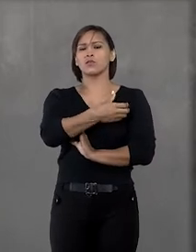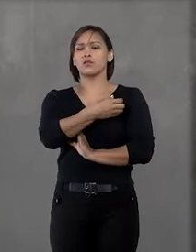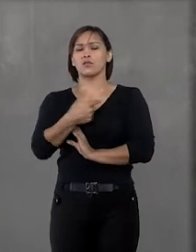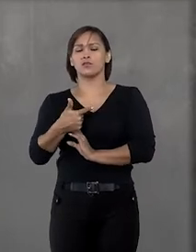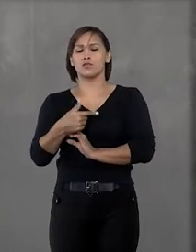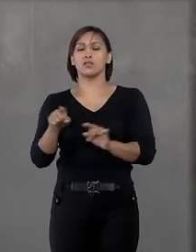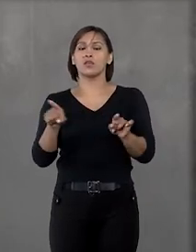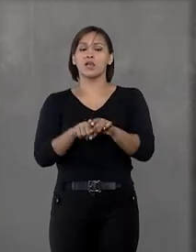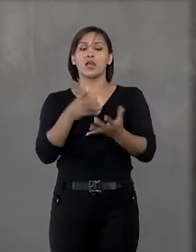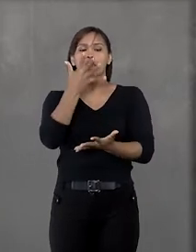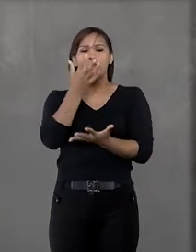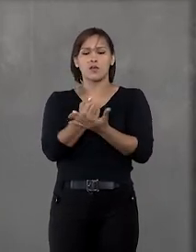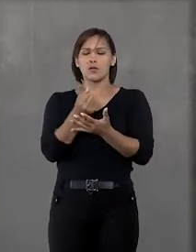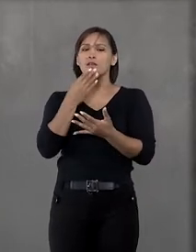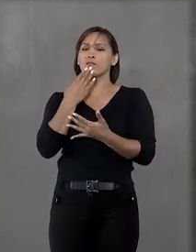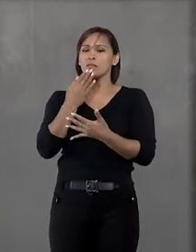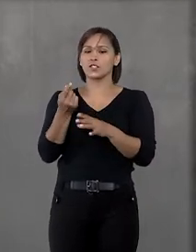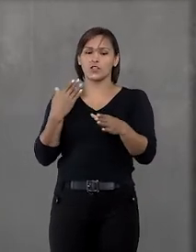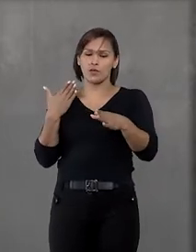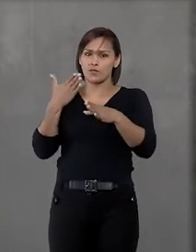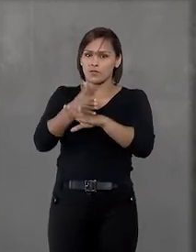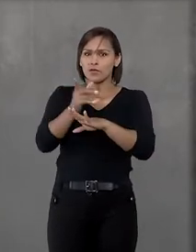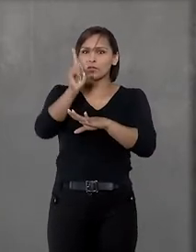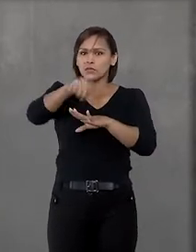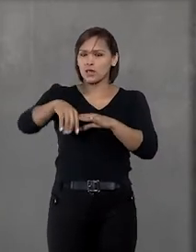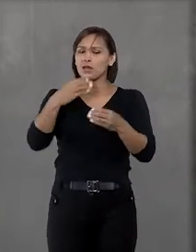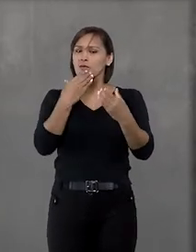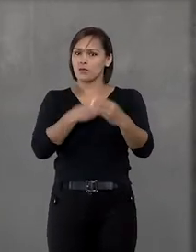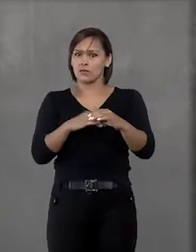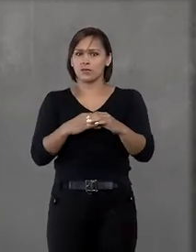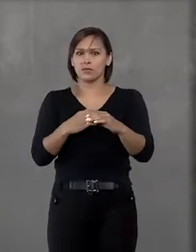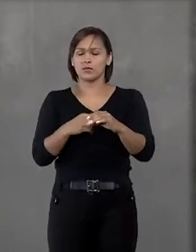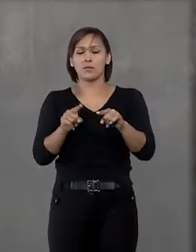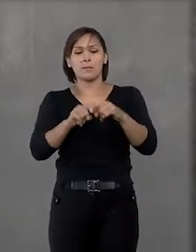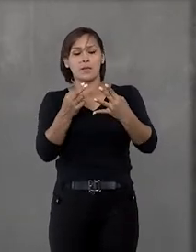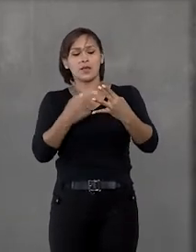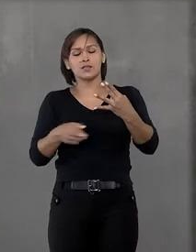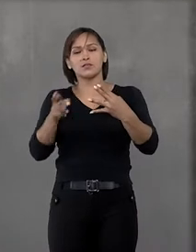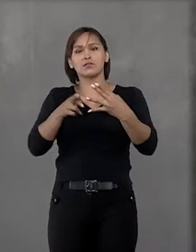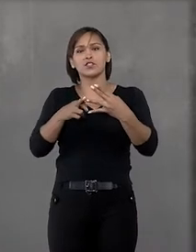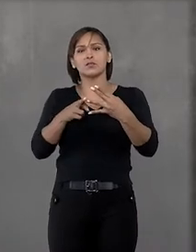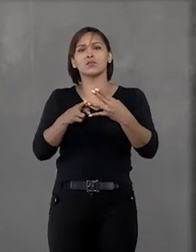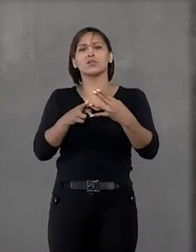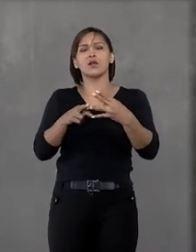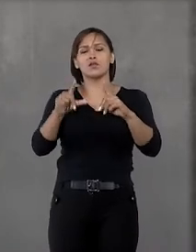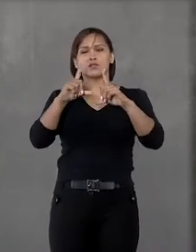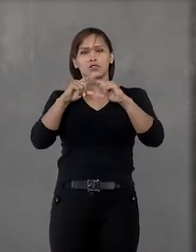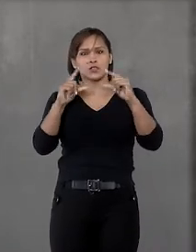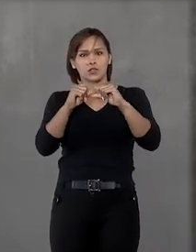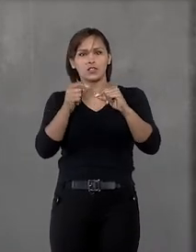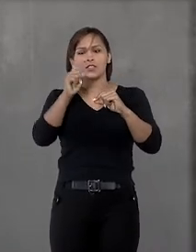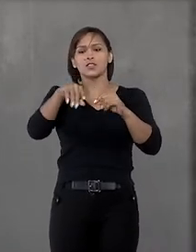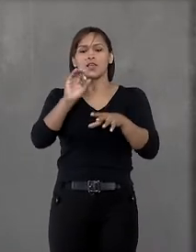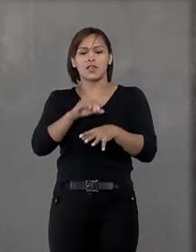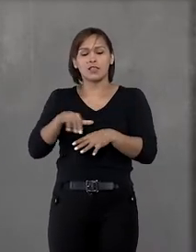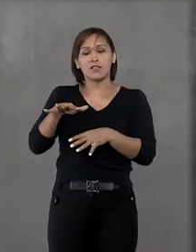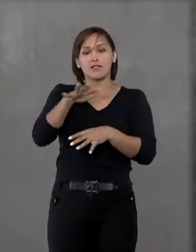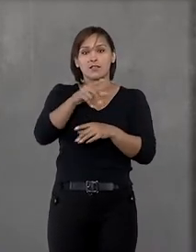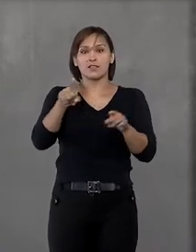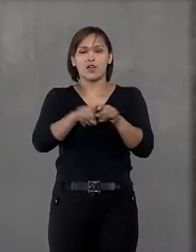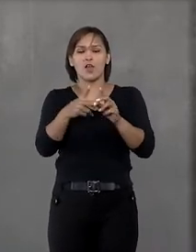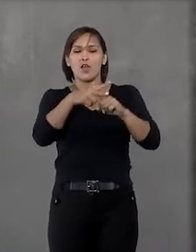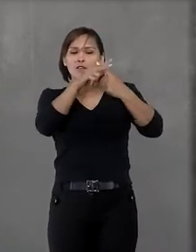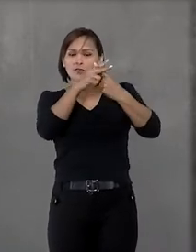grau, o juízo acolheu o pedido de reintegração do candidato ao concurso. Mas o Tribunal de Justiça do Distrito Federal e dos Territórios